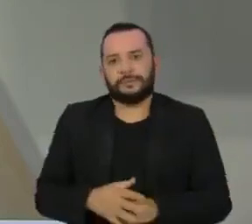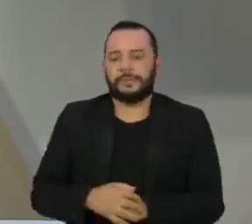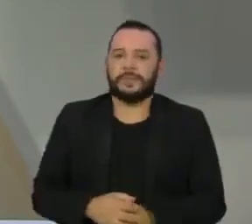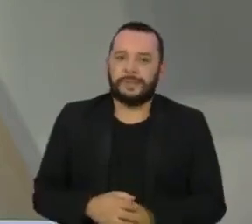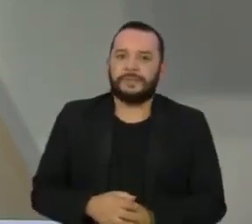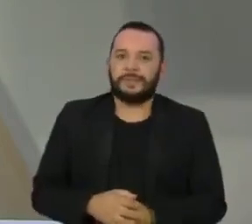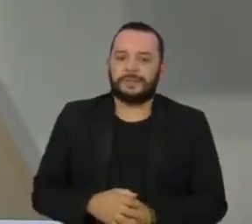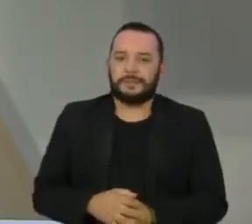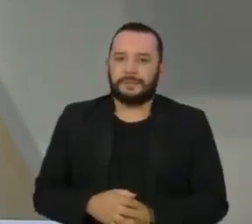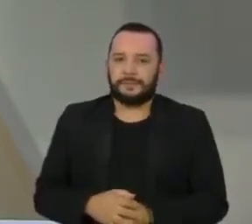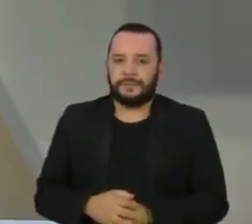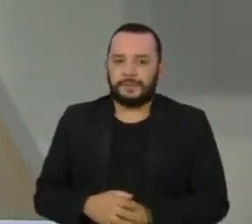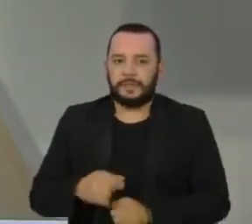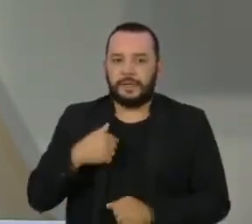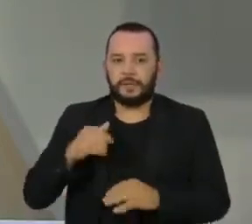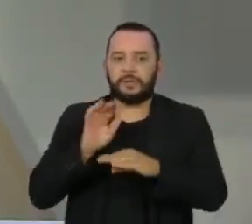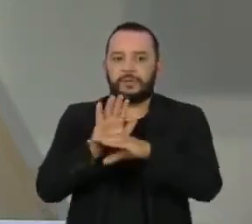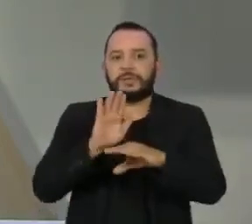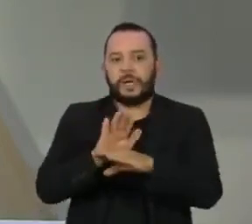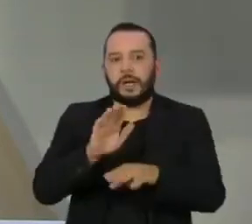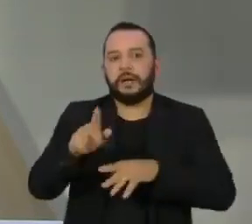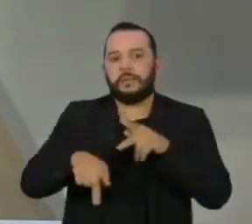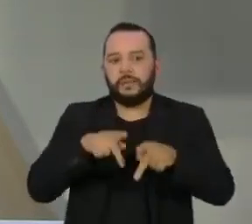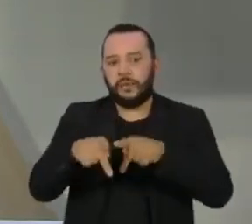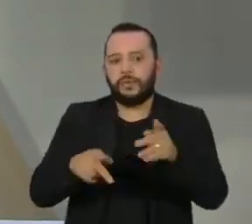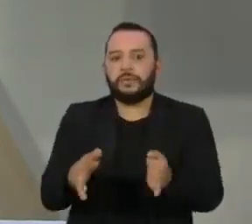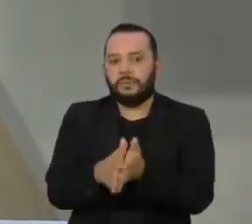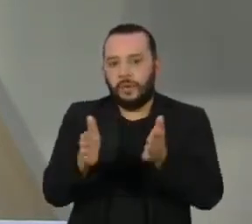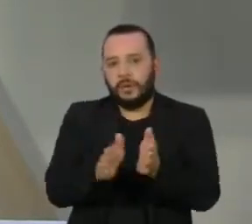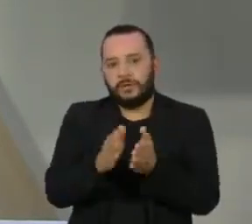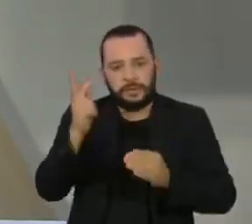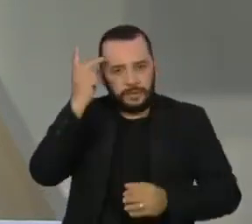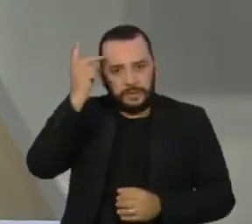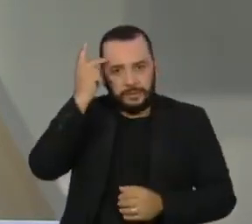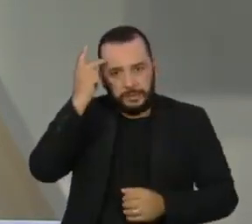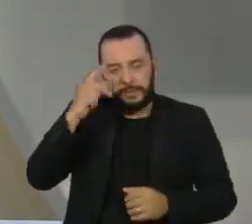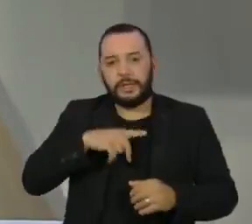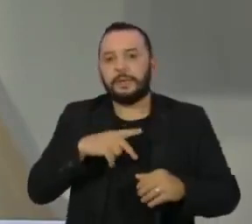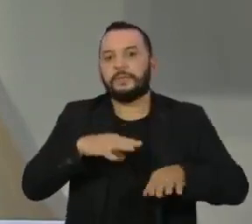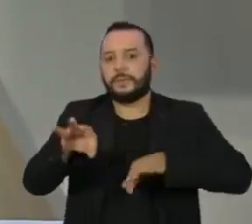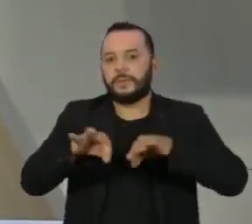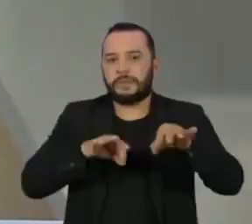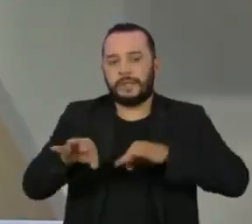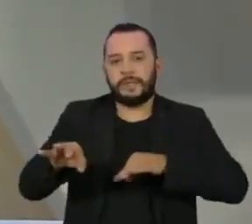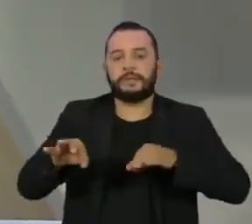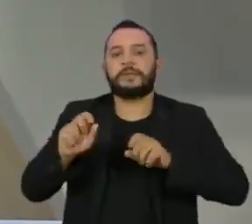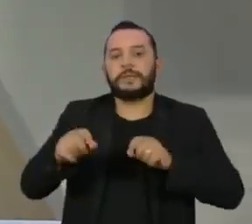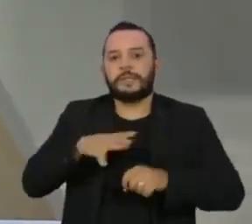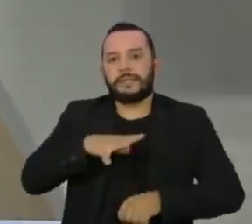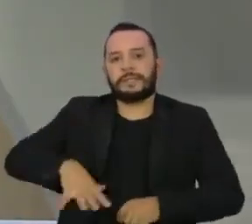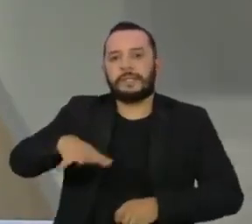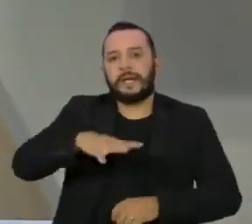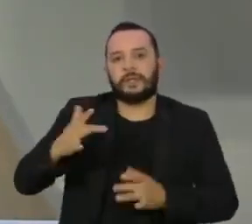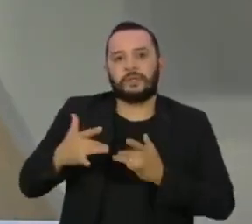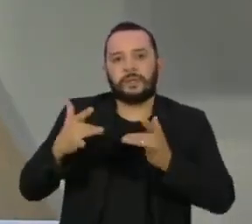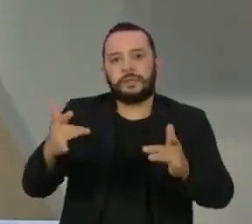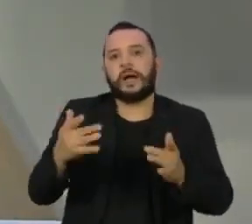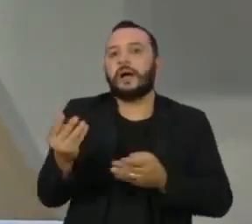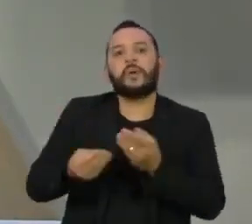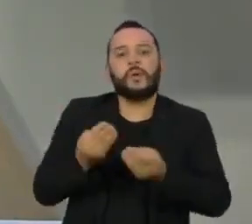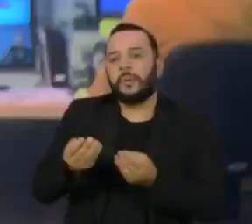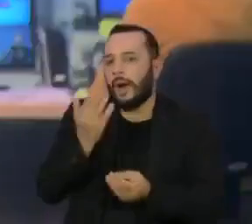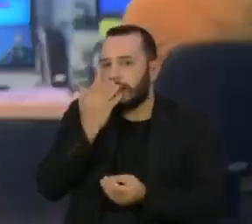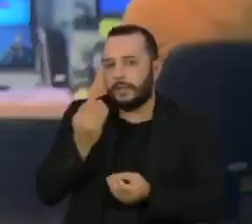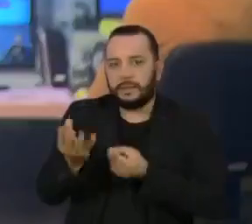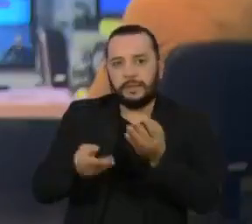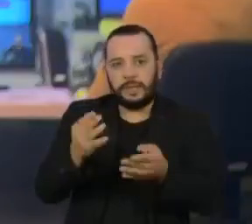Para ajudar a população em situação de vulnerabilidade em São Paulo, o programa Cidade Solidária distribui alimentos e produtos de